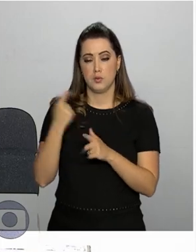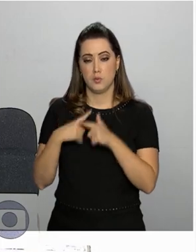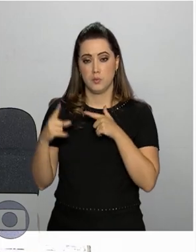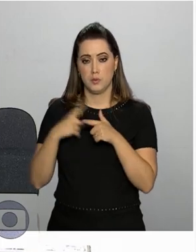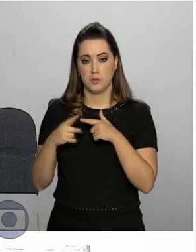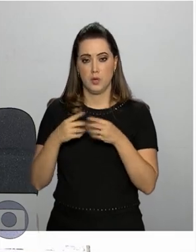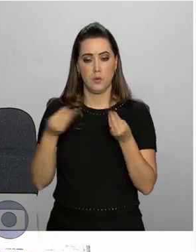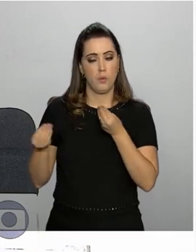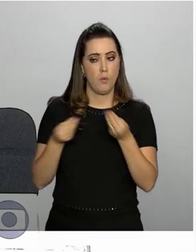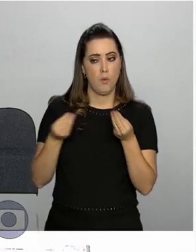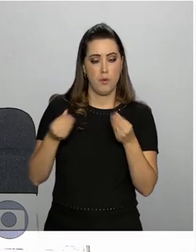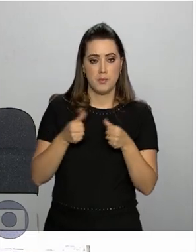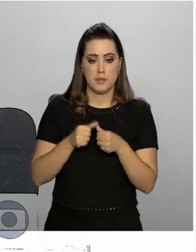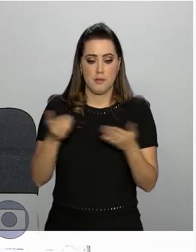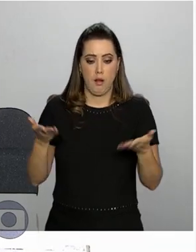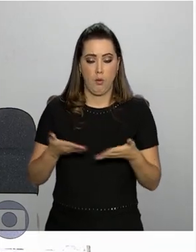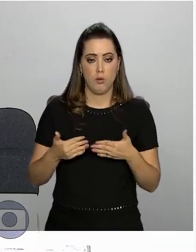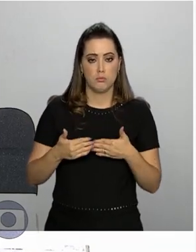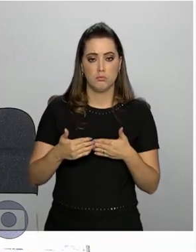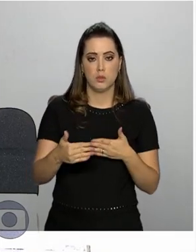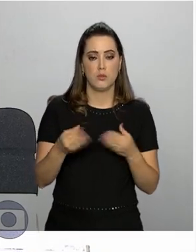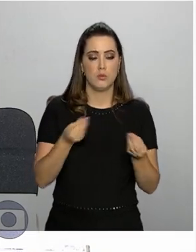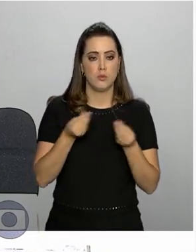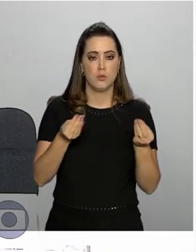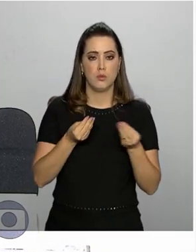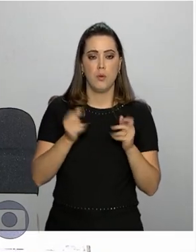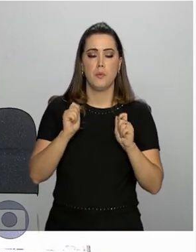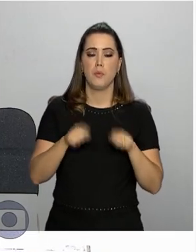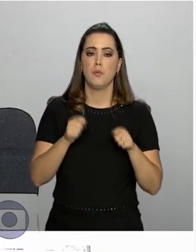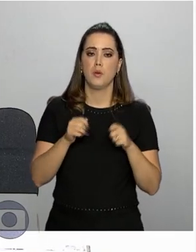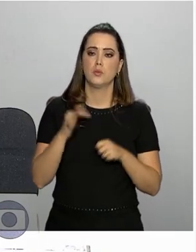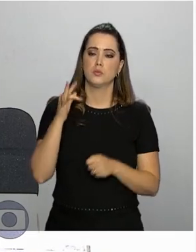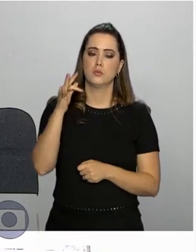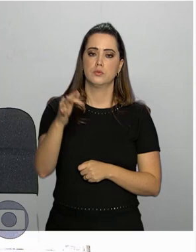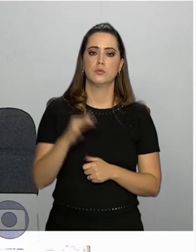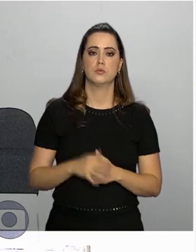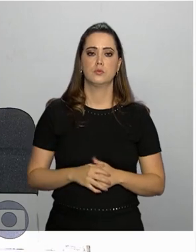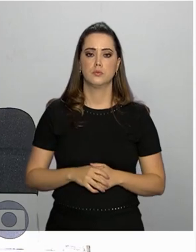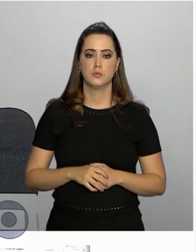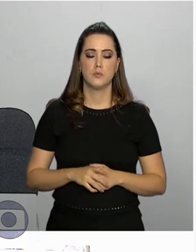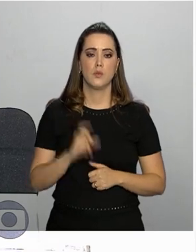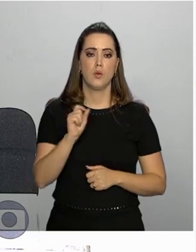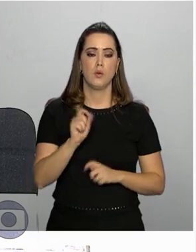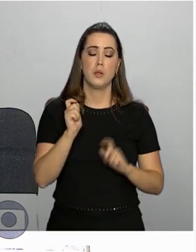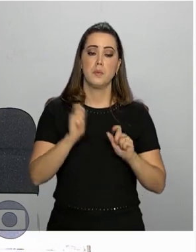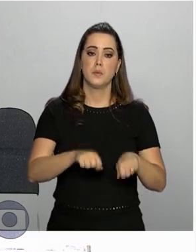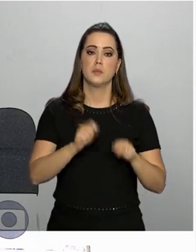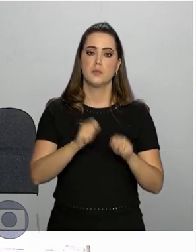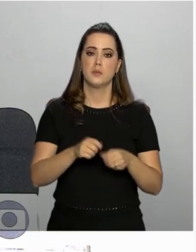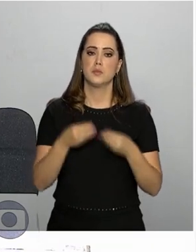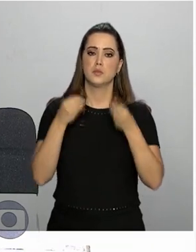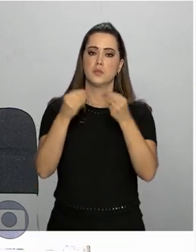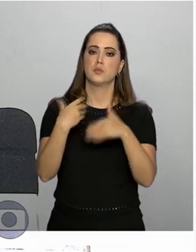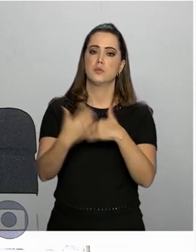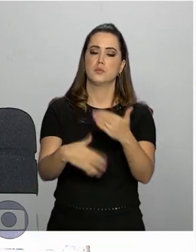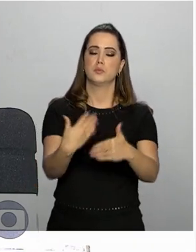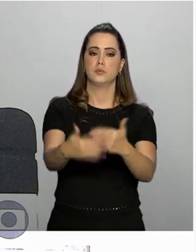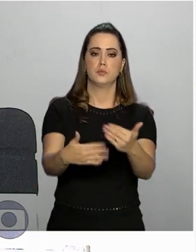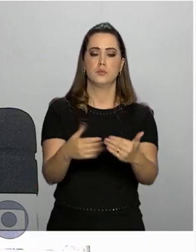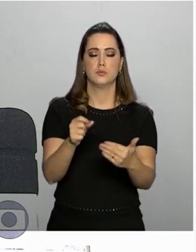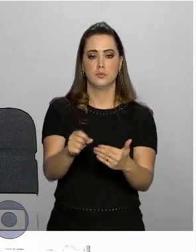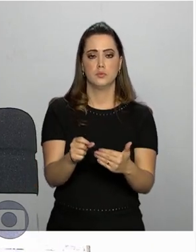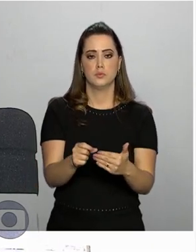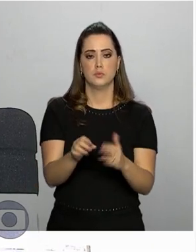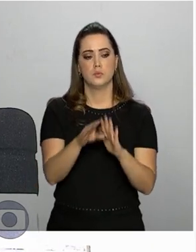desastre, como está agora e como pode ficar no futuro, o que permitirá dar continuidade